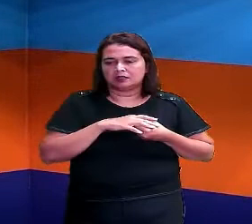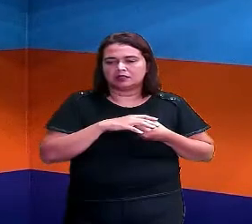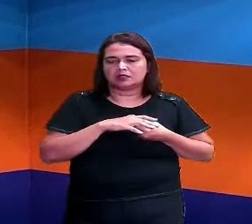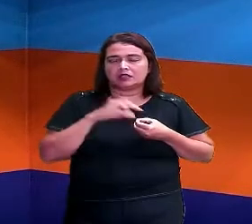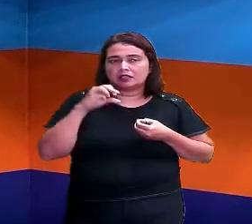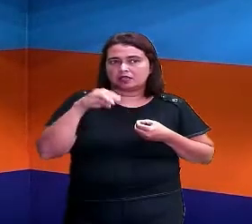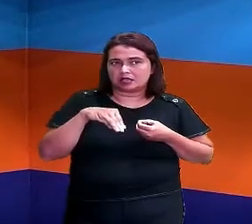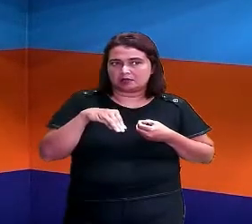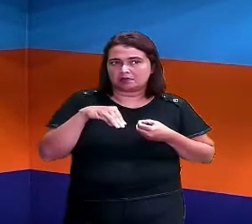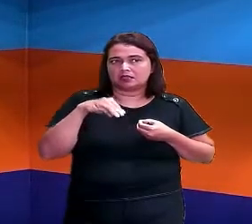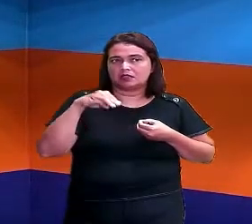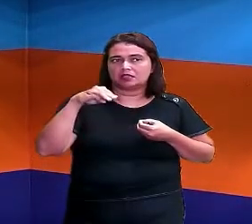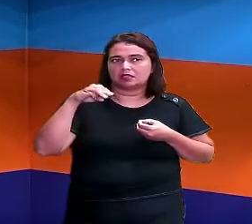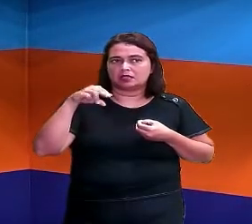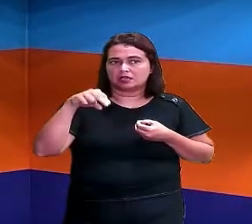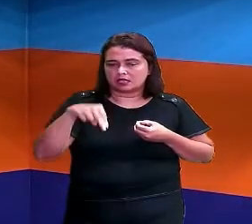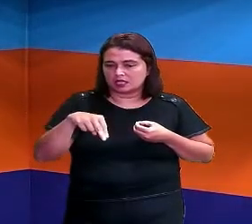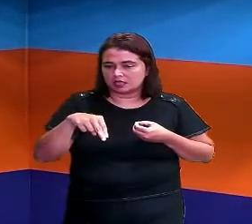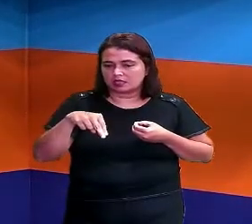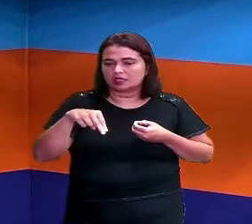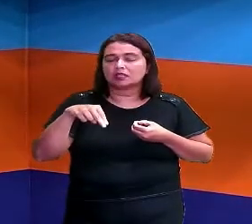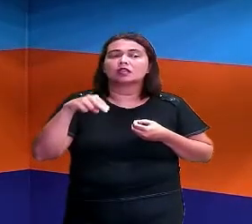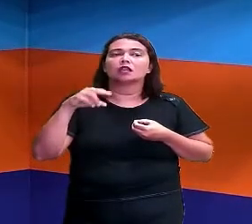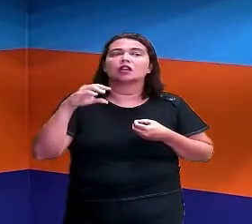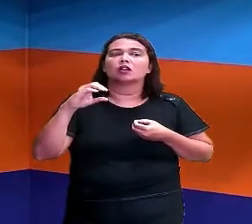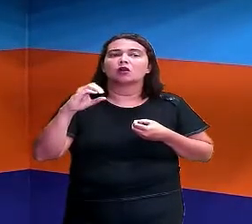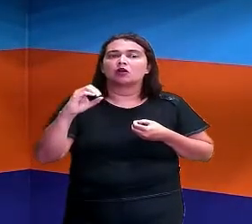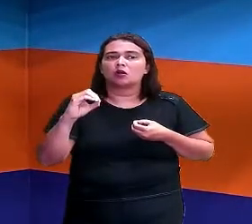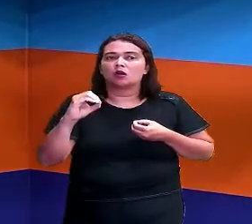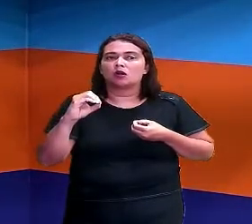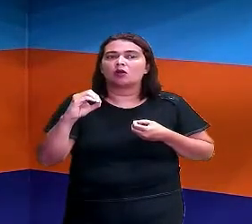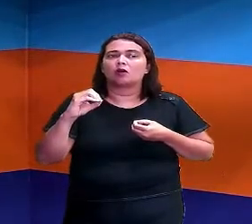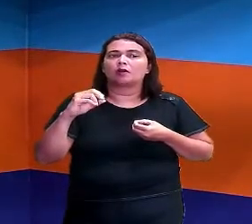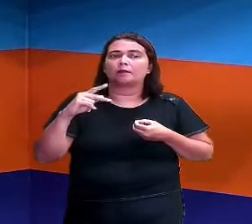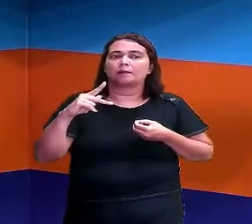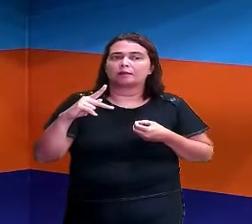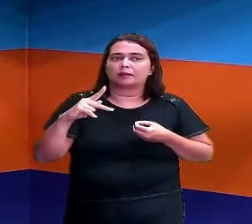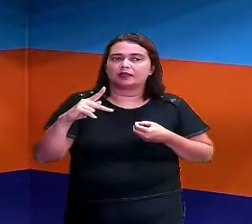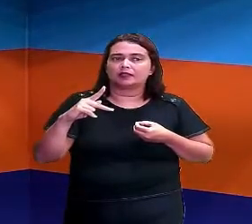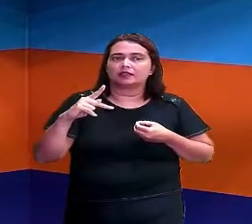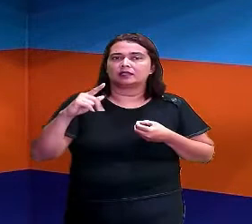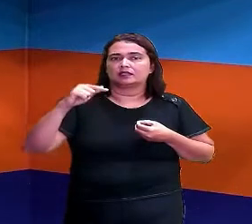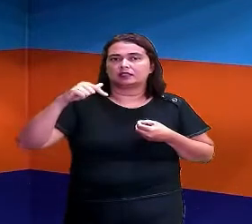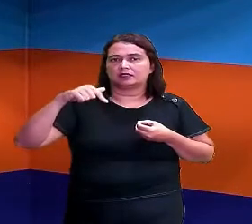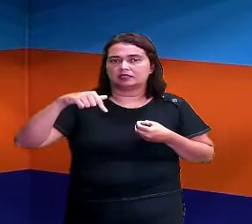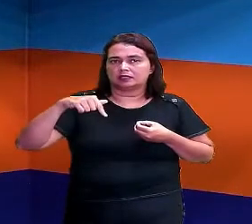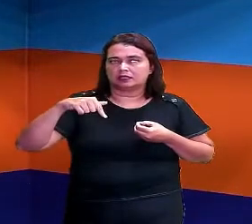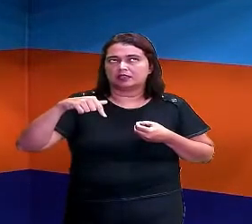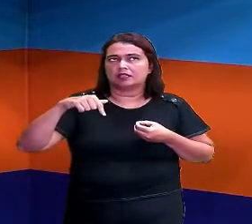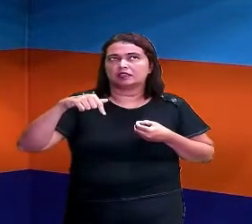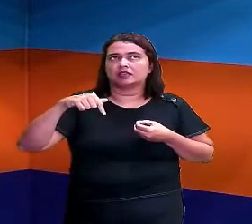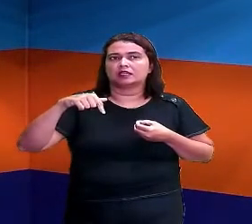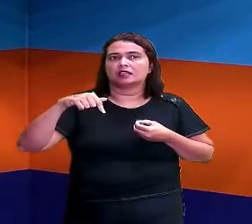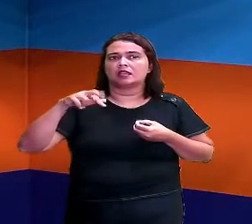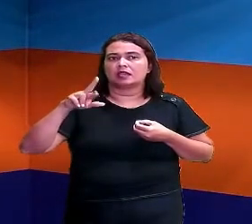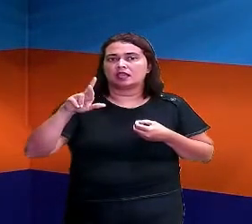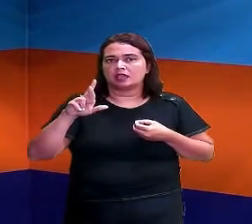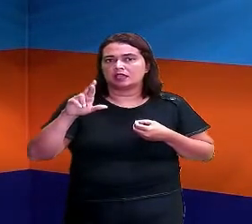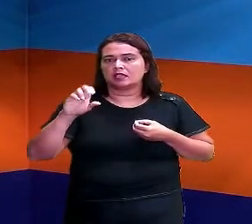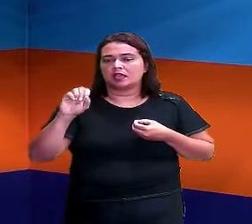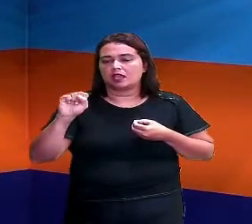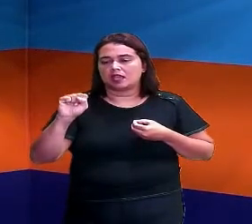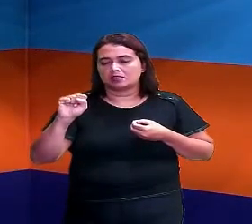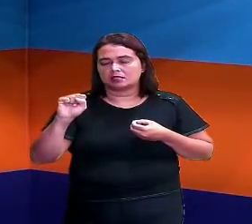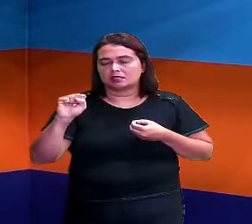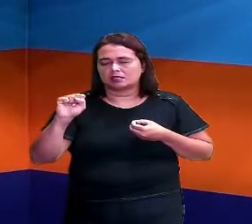o M. M, N, O, P, Q, R,